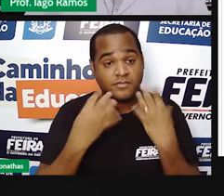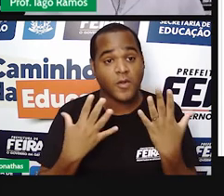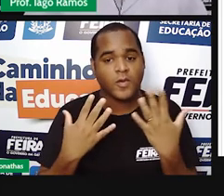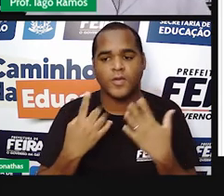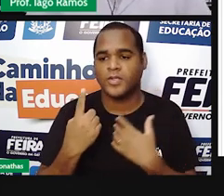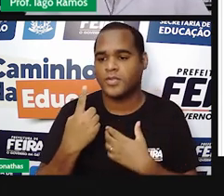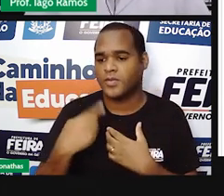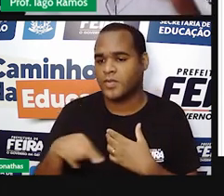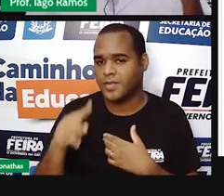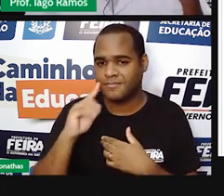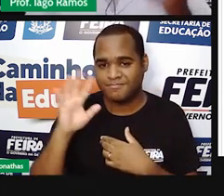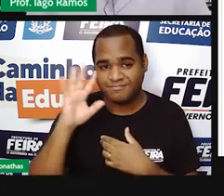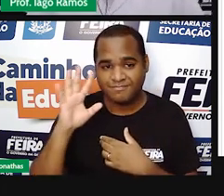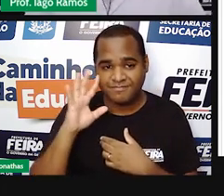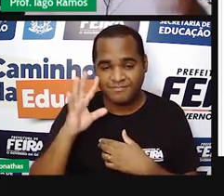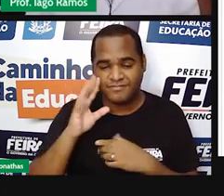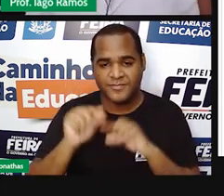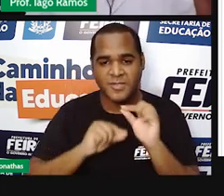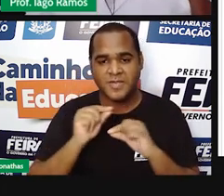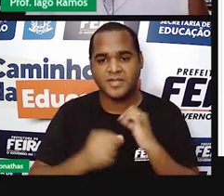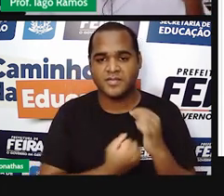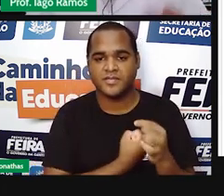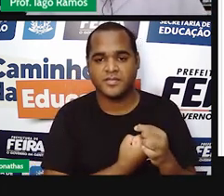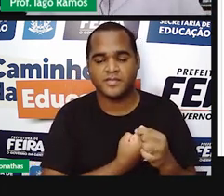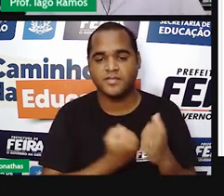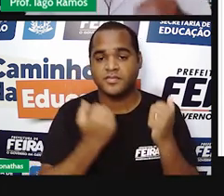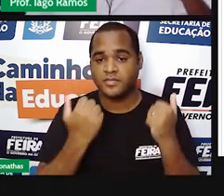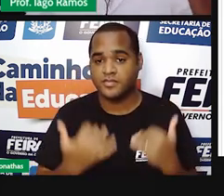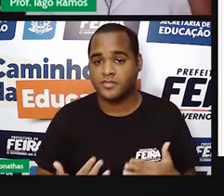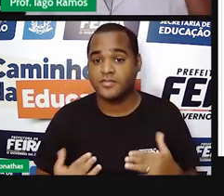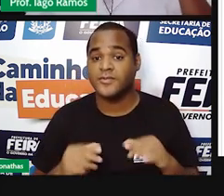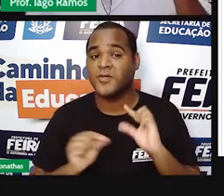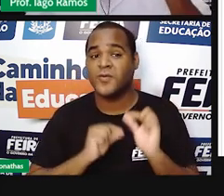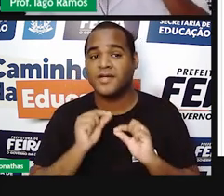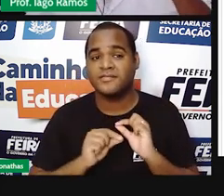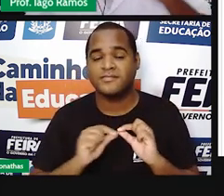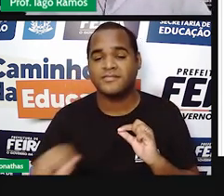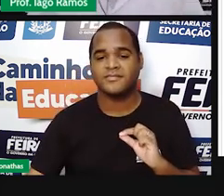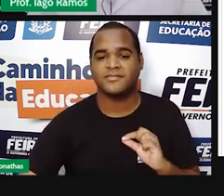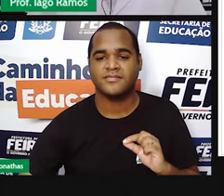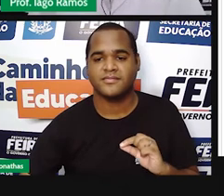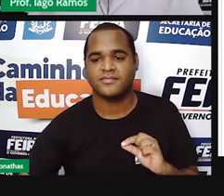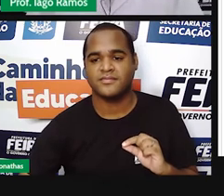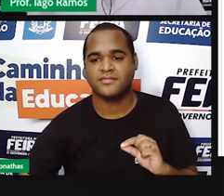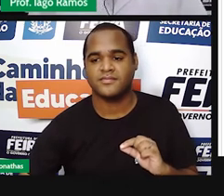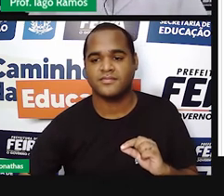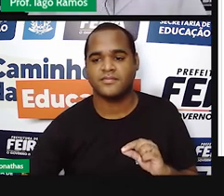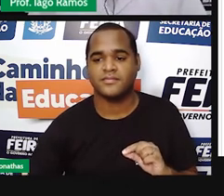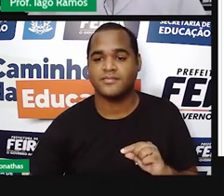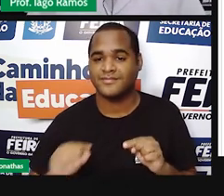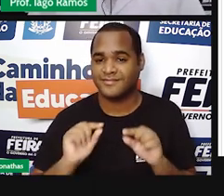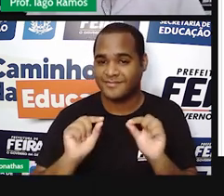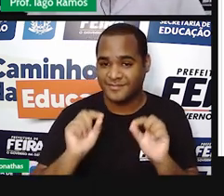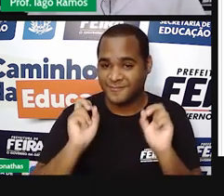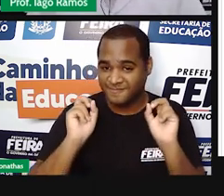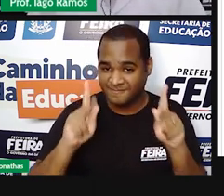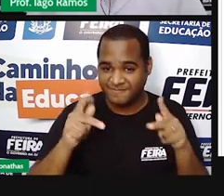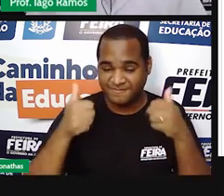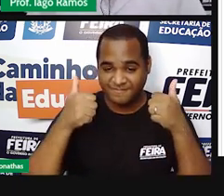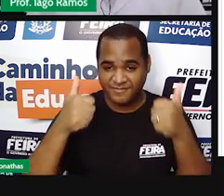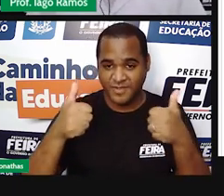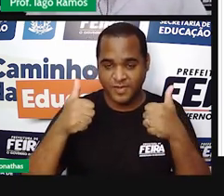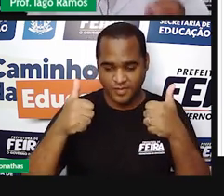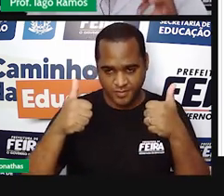Pitágoras disse. Os números governam o mundo, né? Beleza.